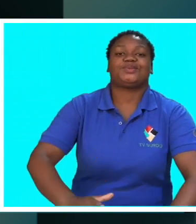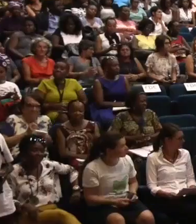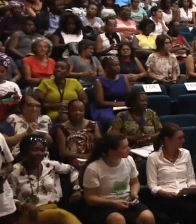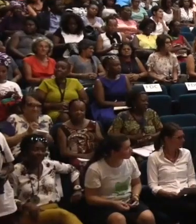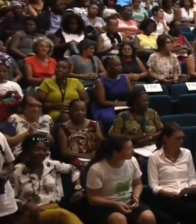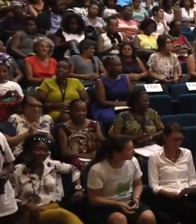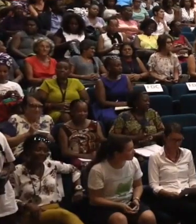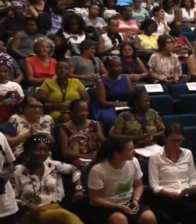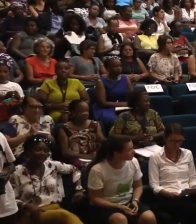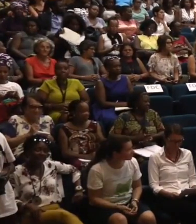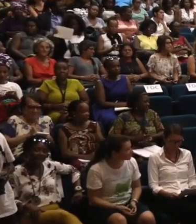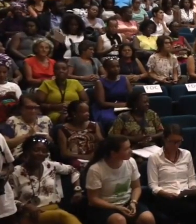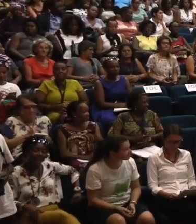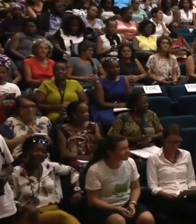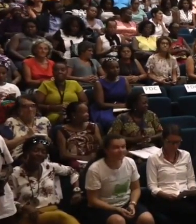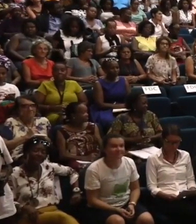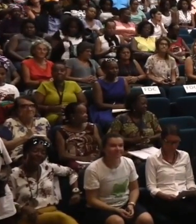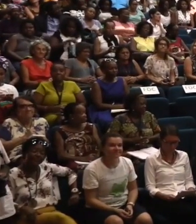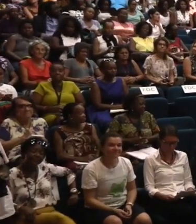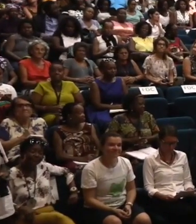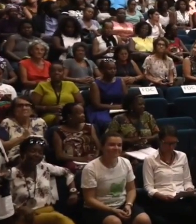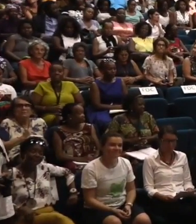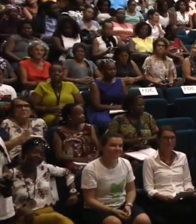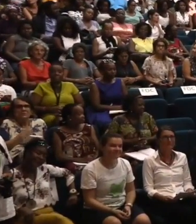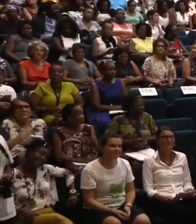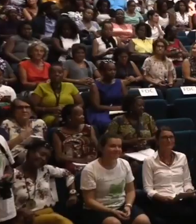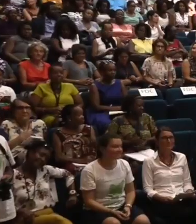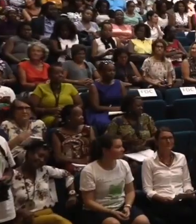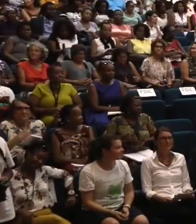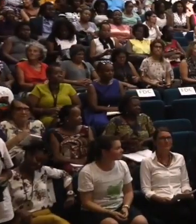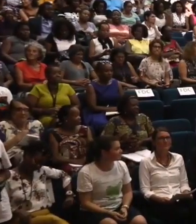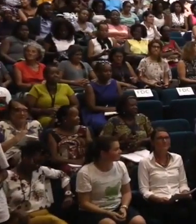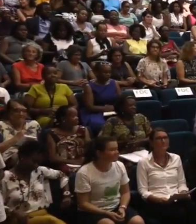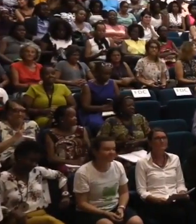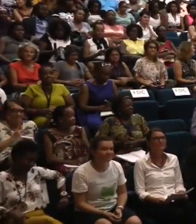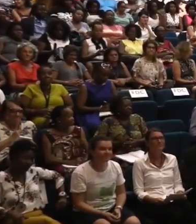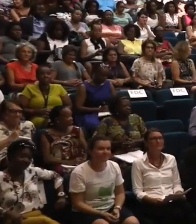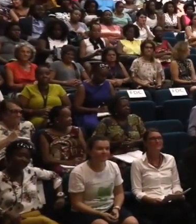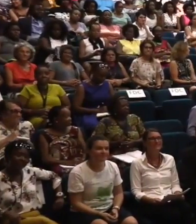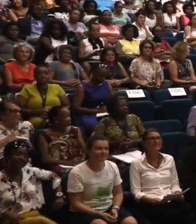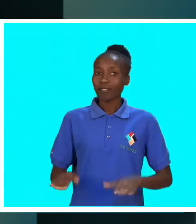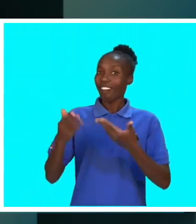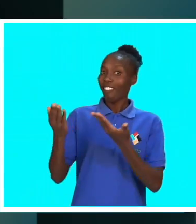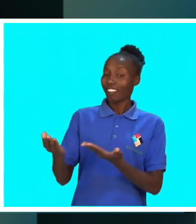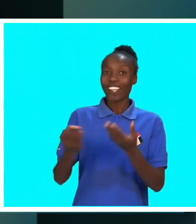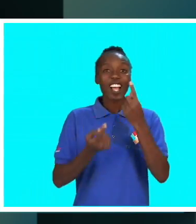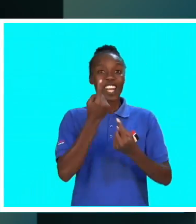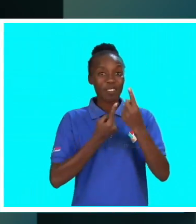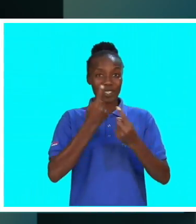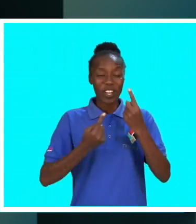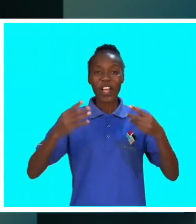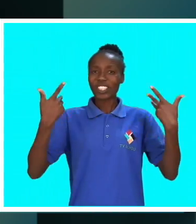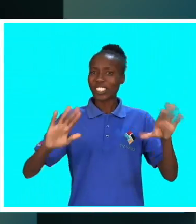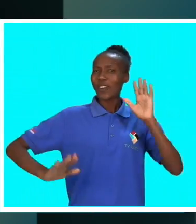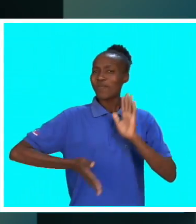Na ocasião, os participantes enalteceram a importância do evento para a difusão dos direitos da mulher. Através desse